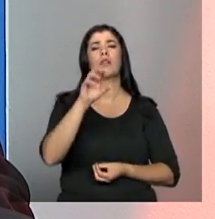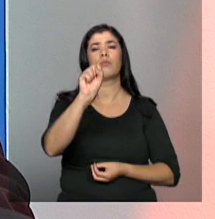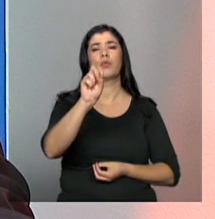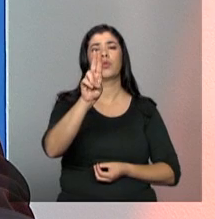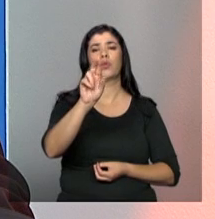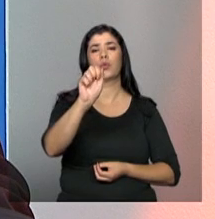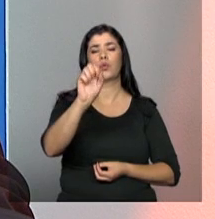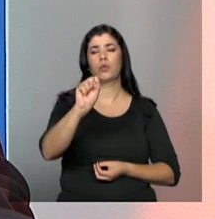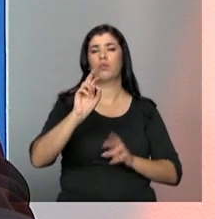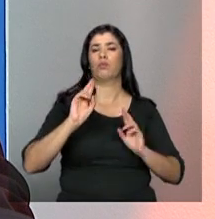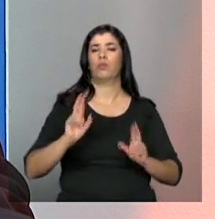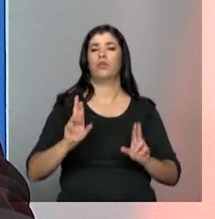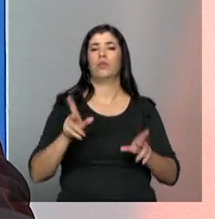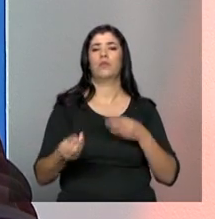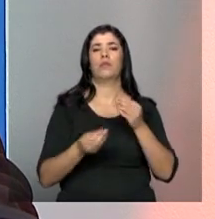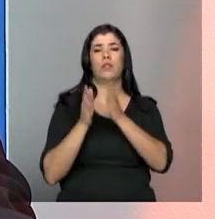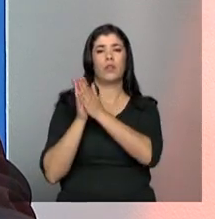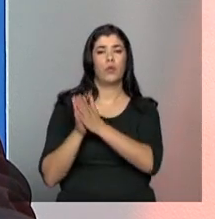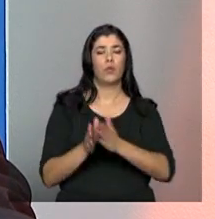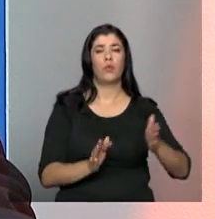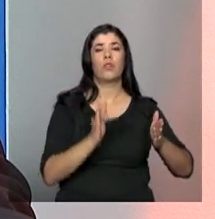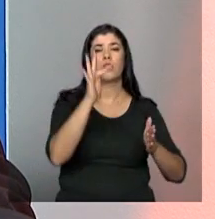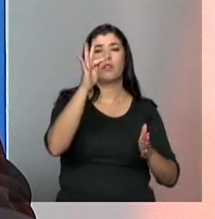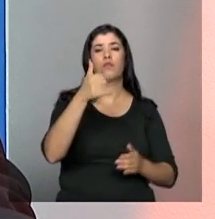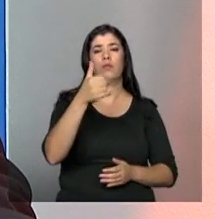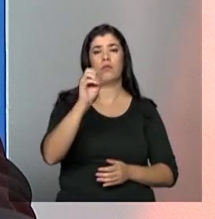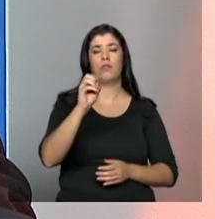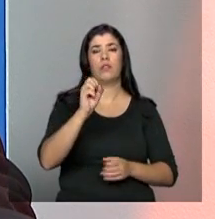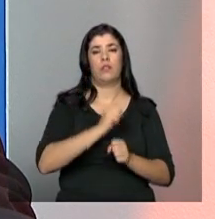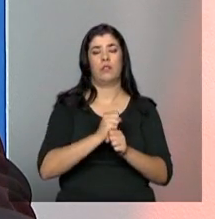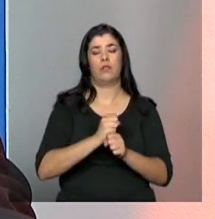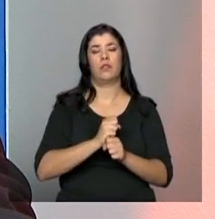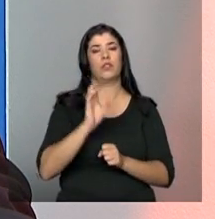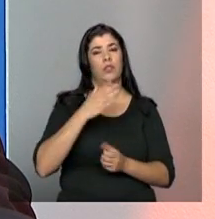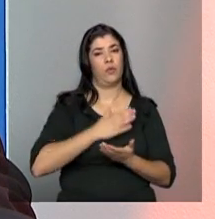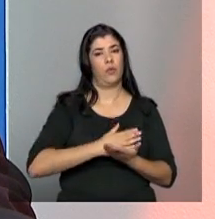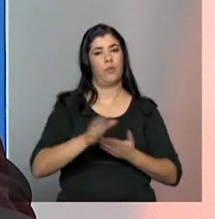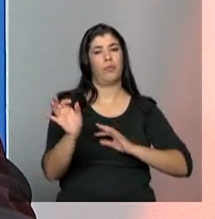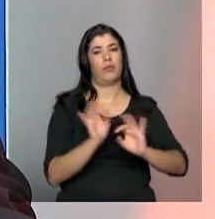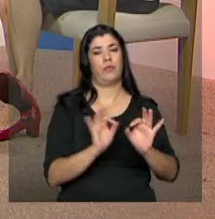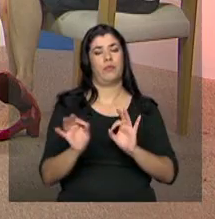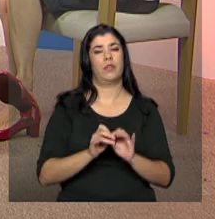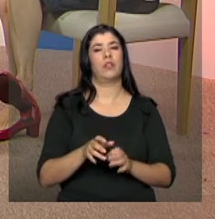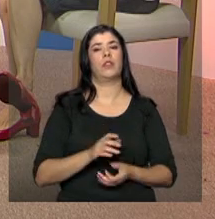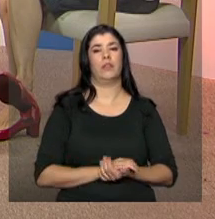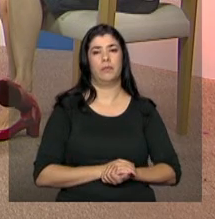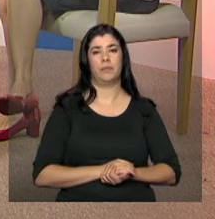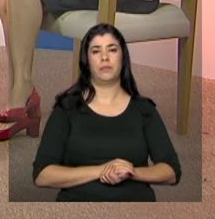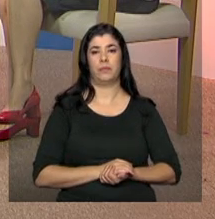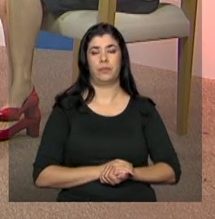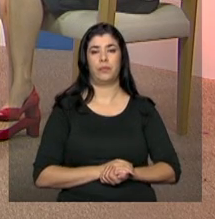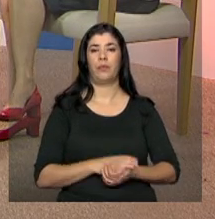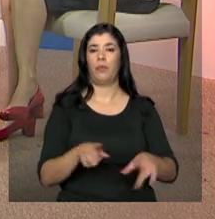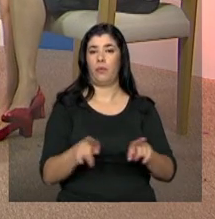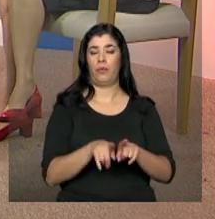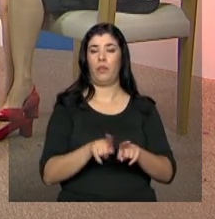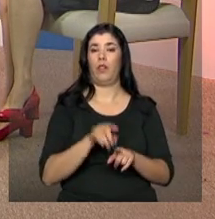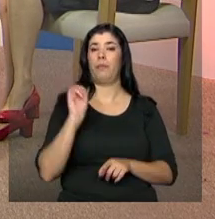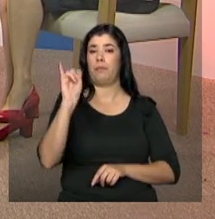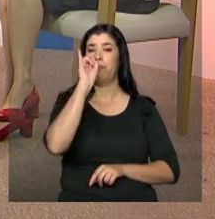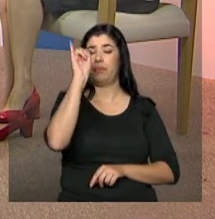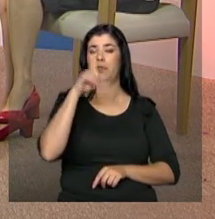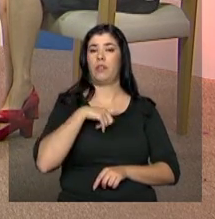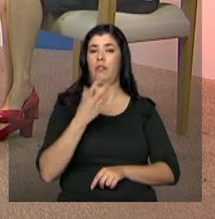para esse período, desses 10 anos que se seguem. Já se planejar, né. Já se planejar. É importante dizer que também